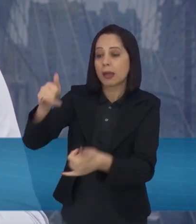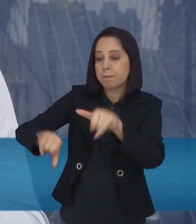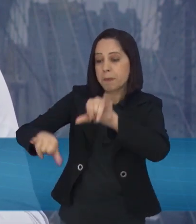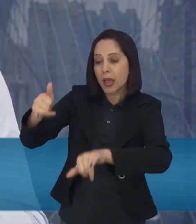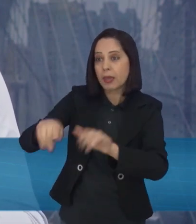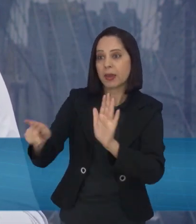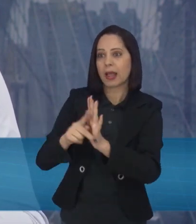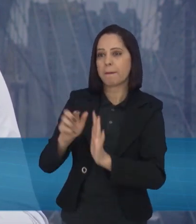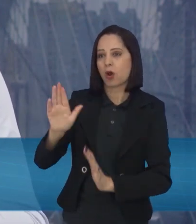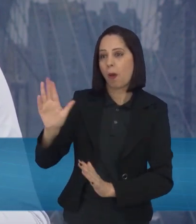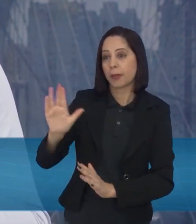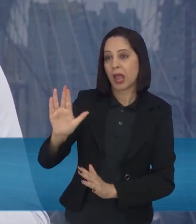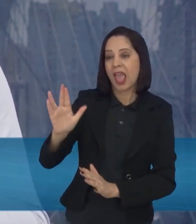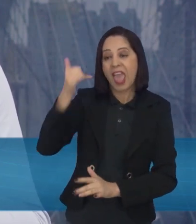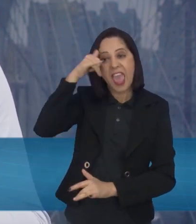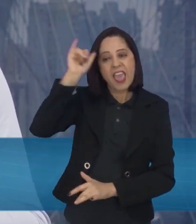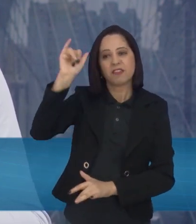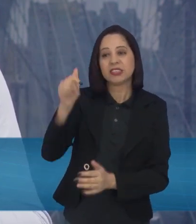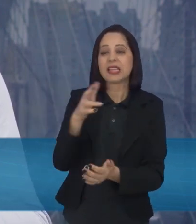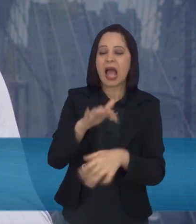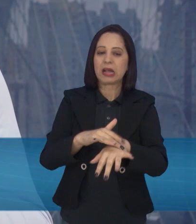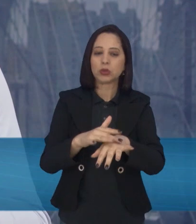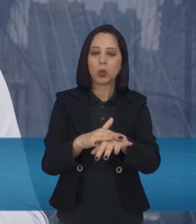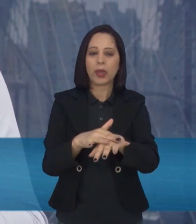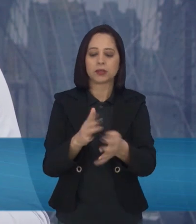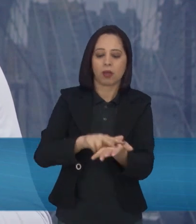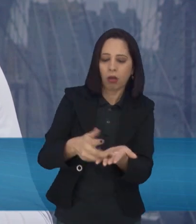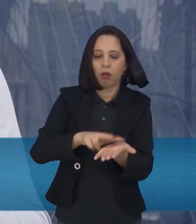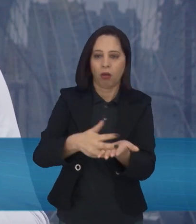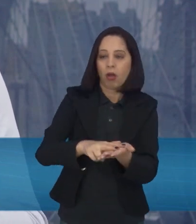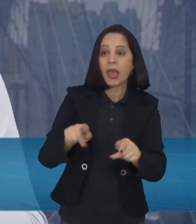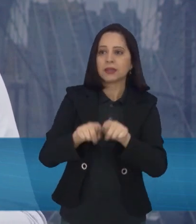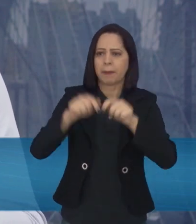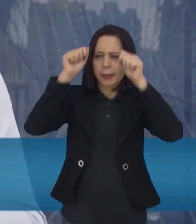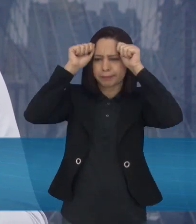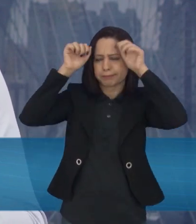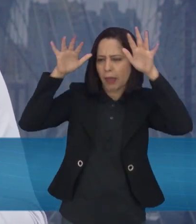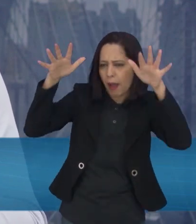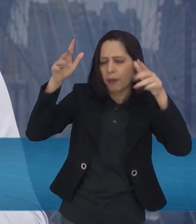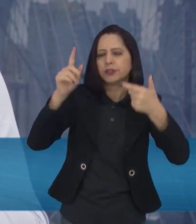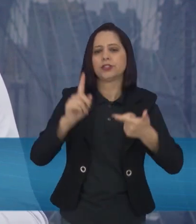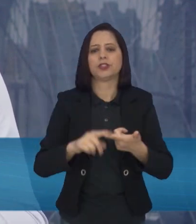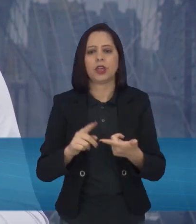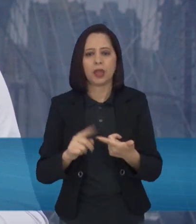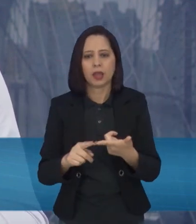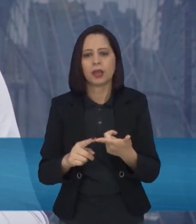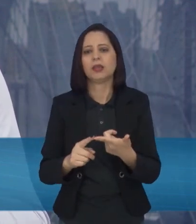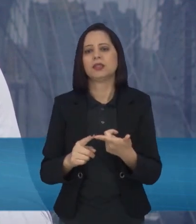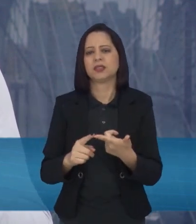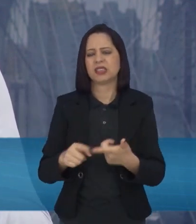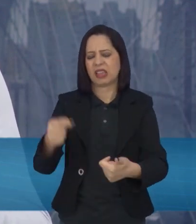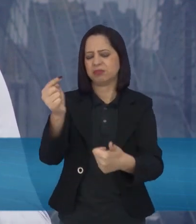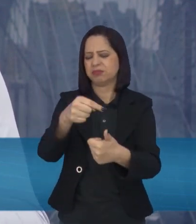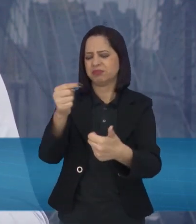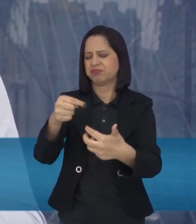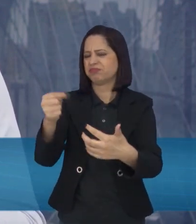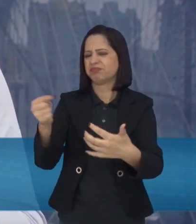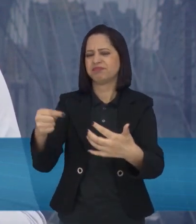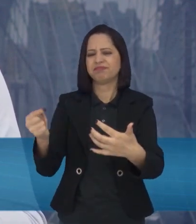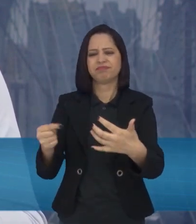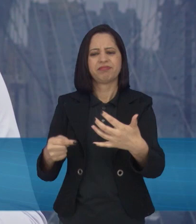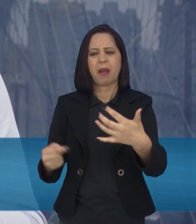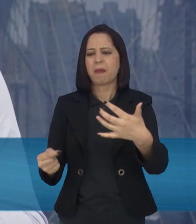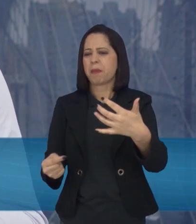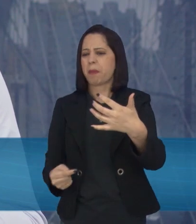crises convulsivas refratárias, autistas, entre outros. Hoje a gente tem uma gama grande de